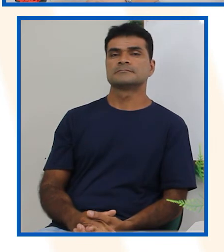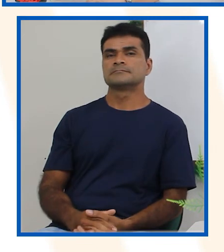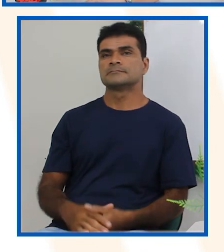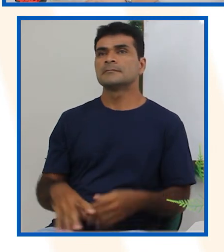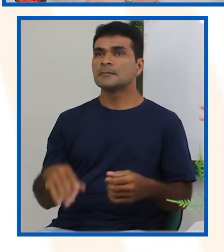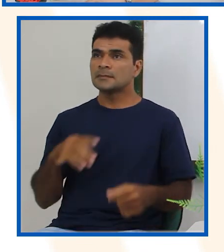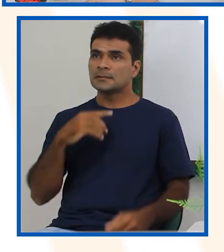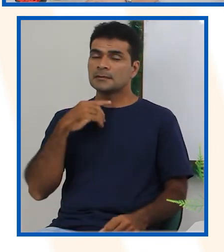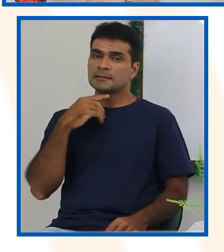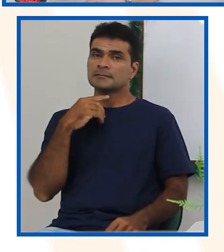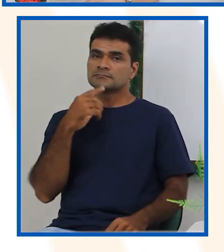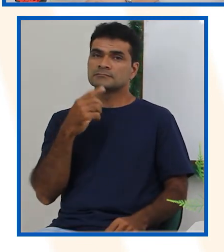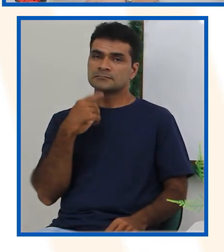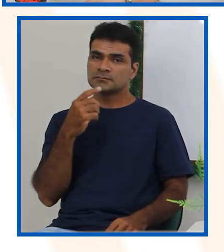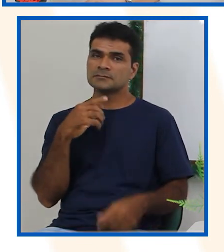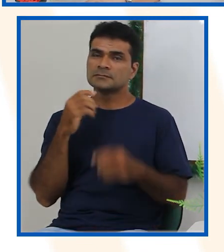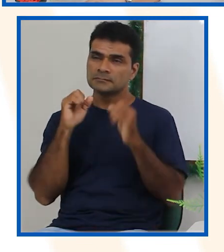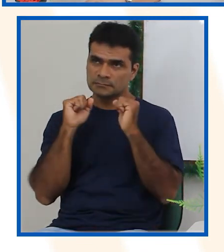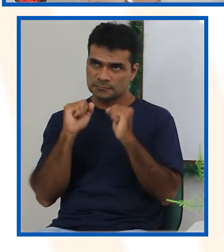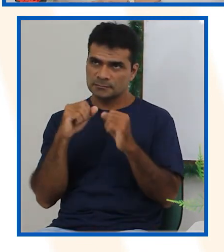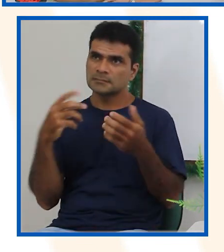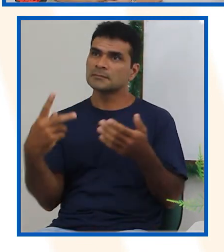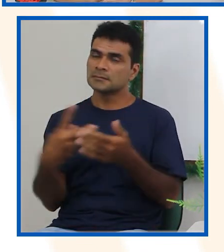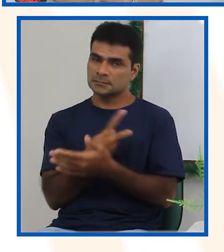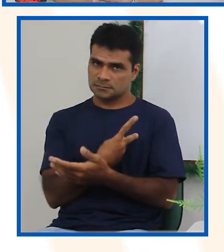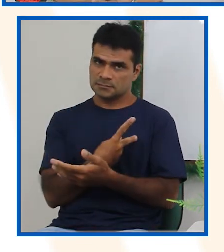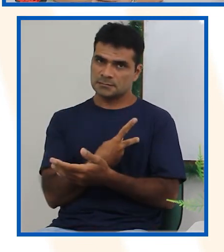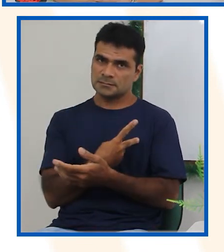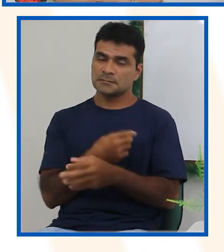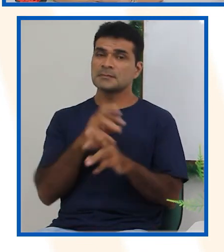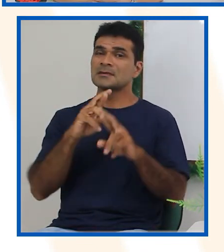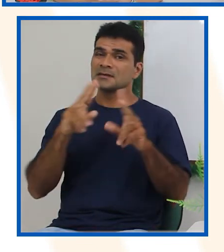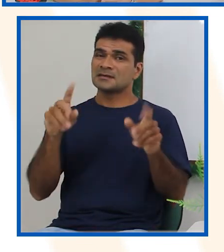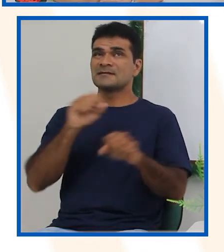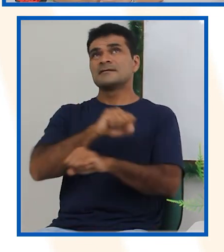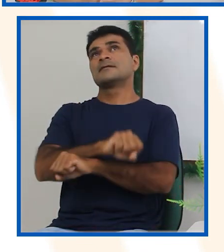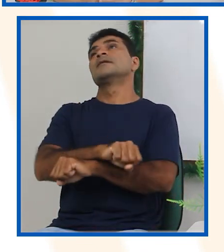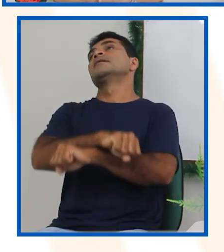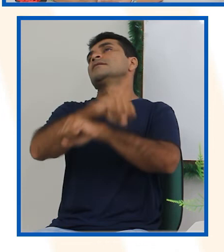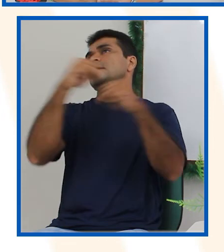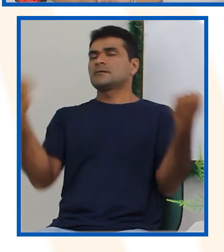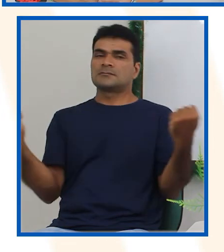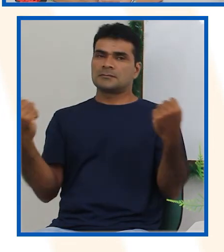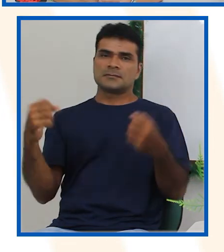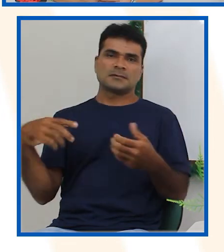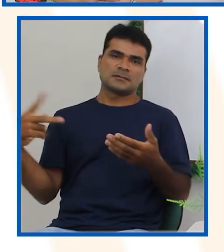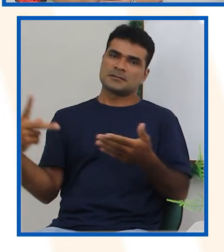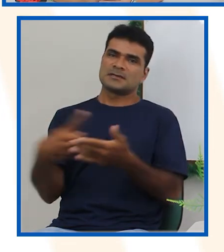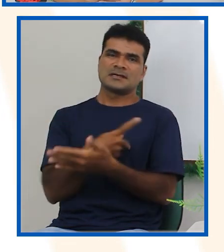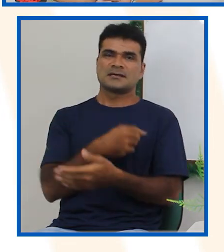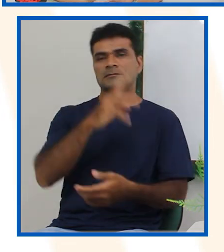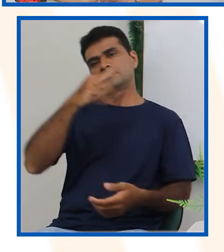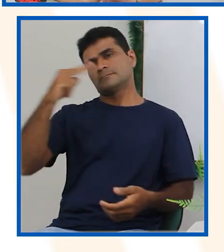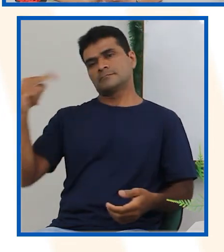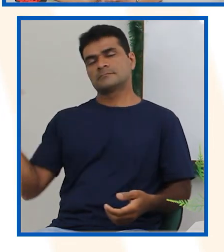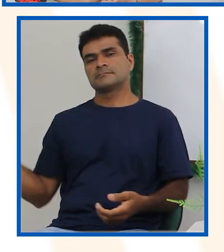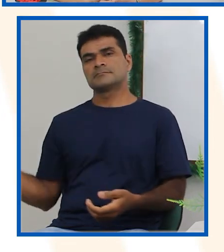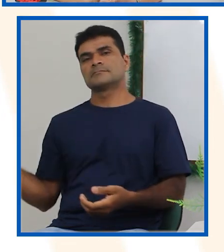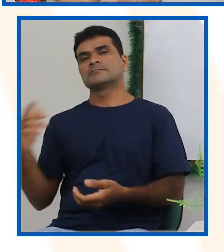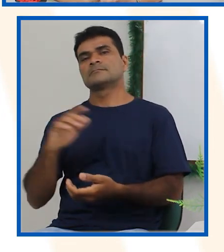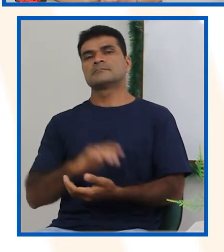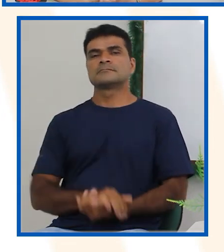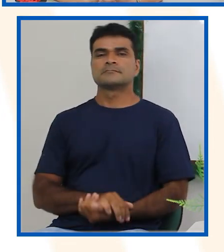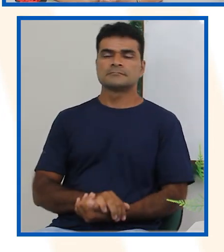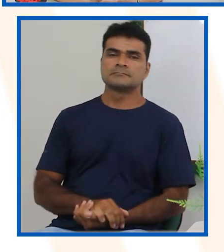milhares de pessoas que fazem vários jogos na mesma loteria, né? No mesmo